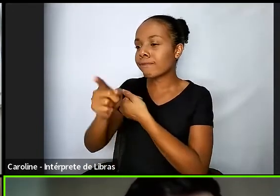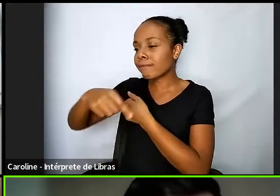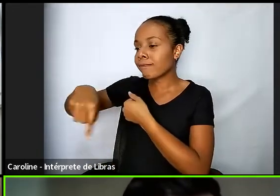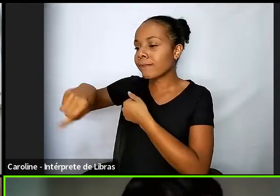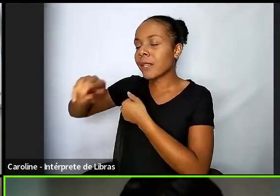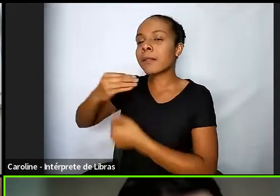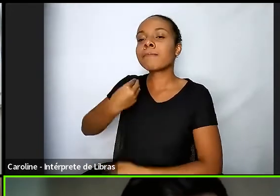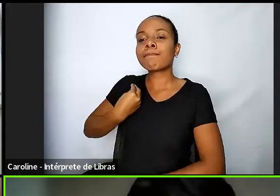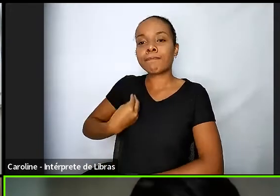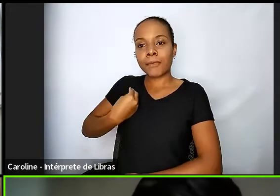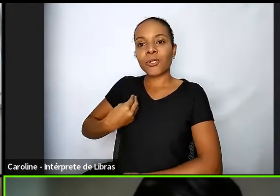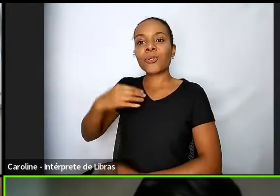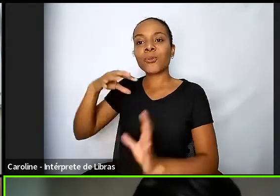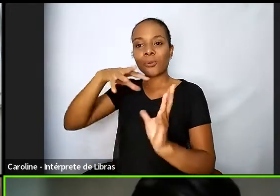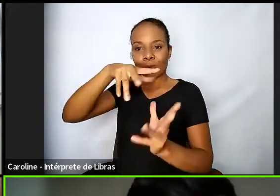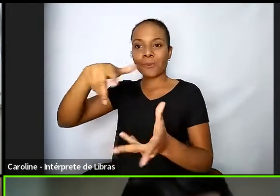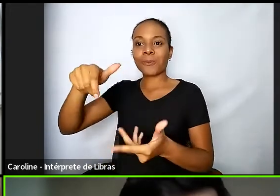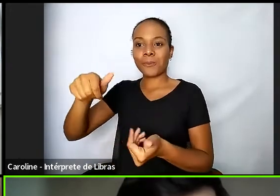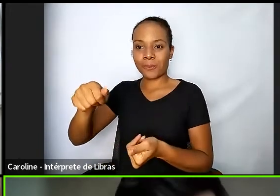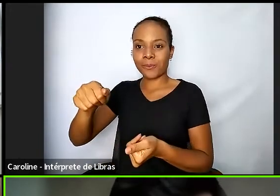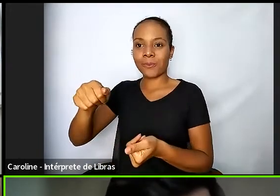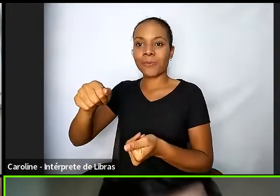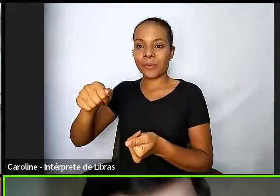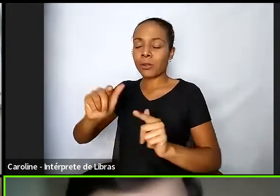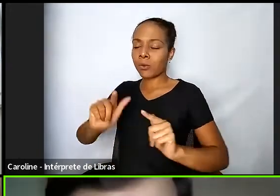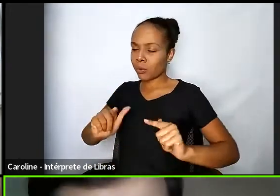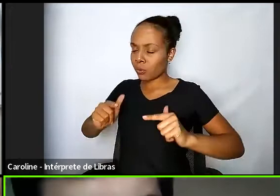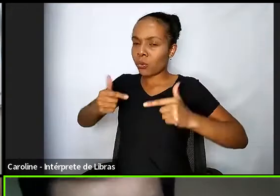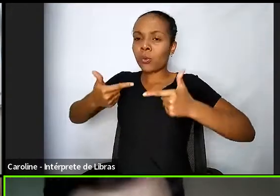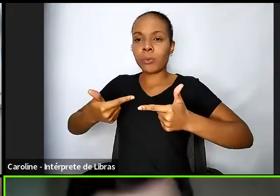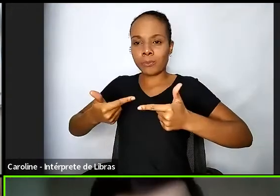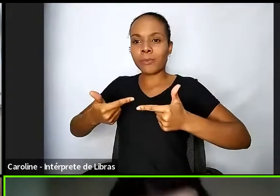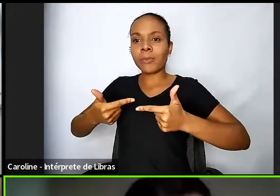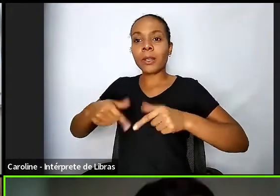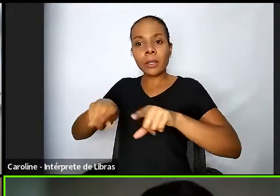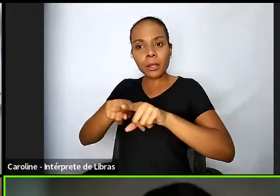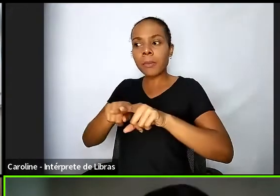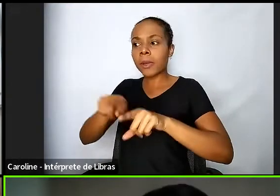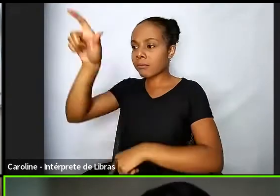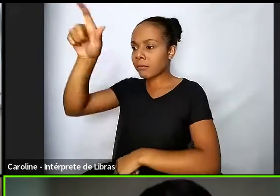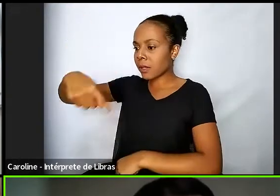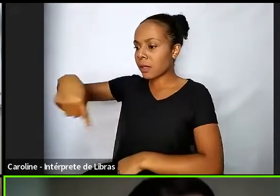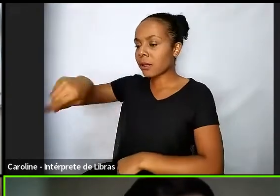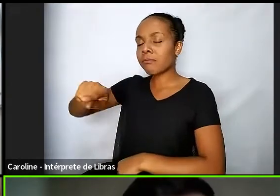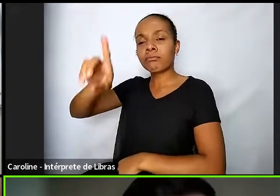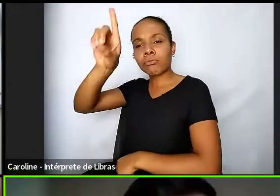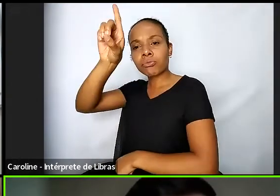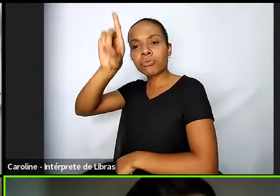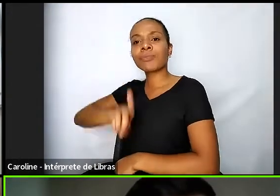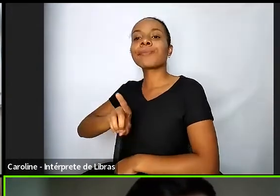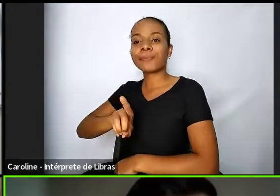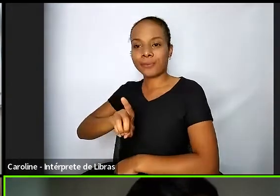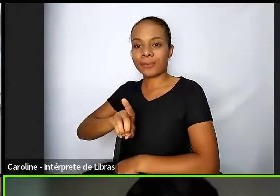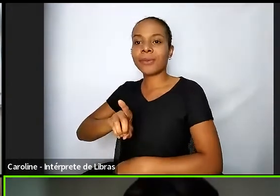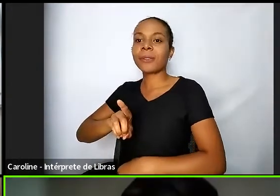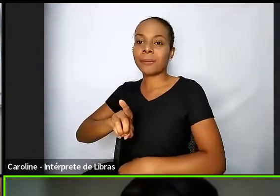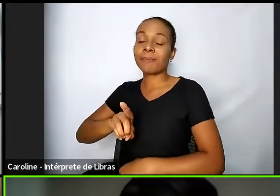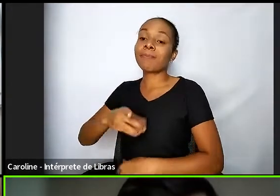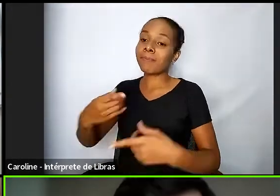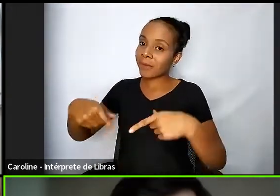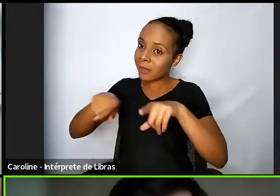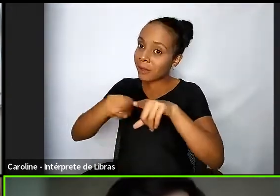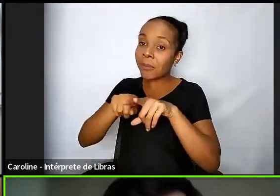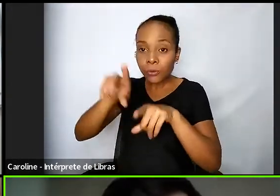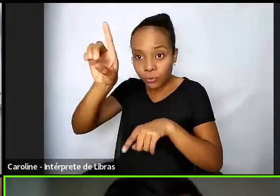é e que também reivindique direitos como o direito à moradia conforme conforme muito bem você colocou na